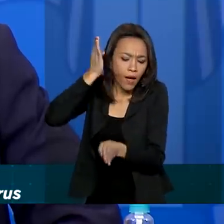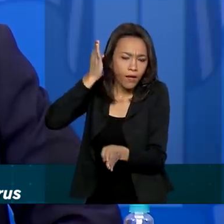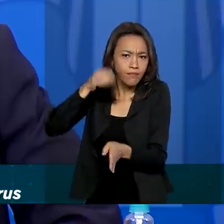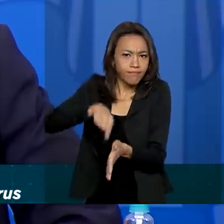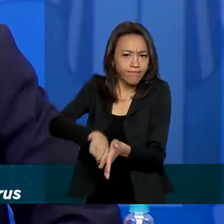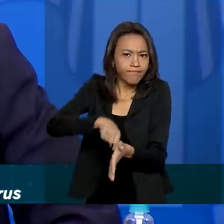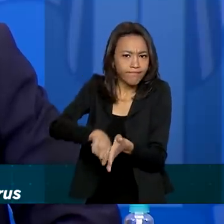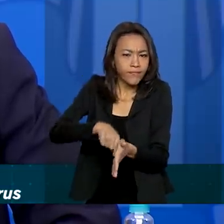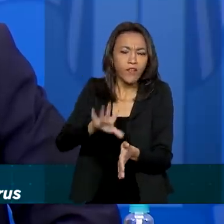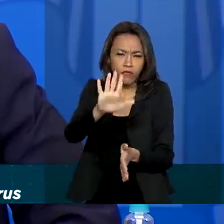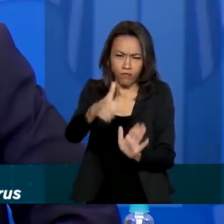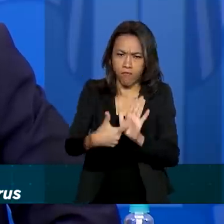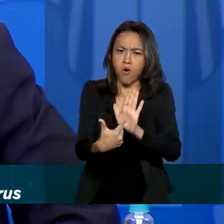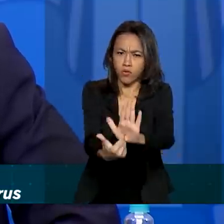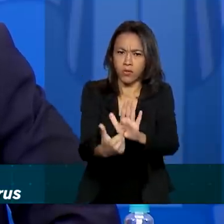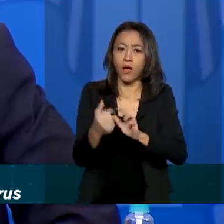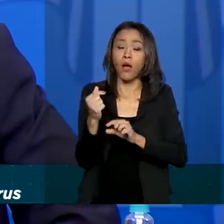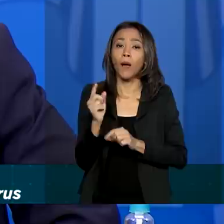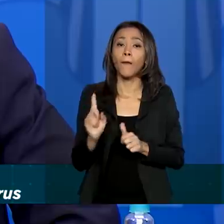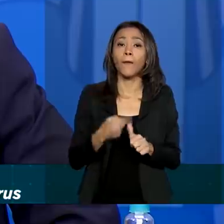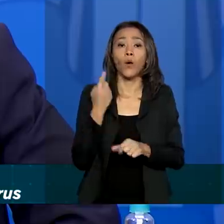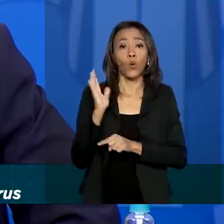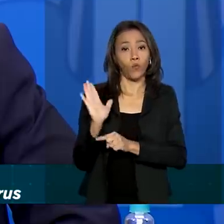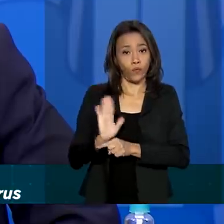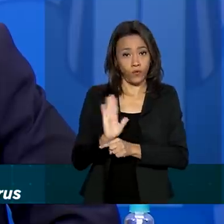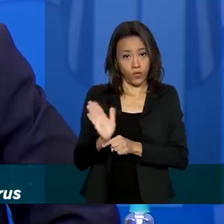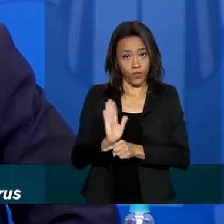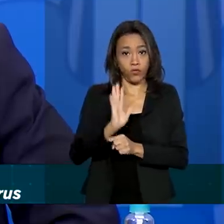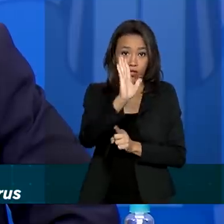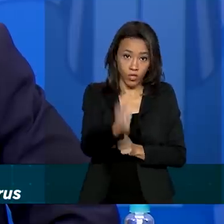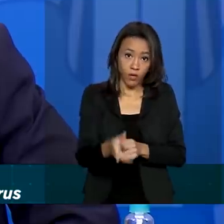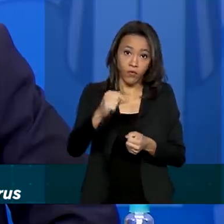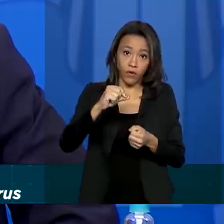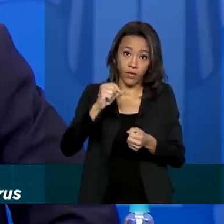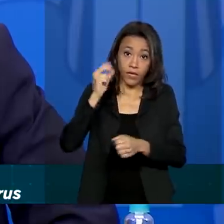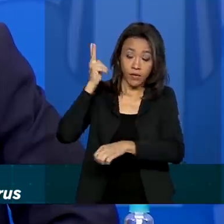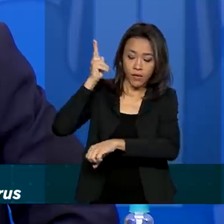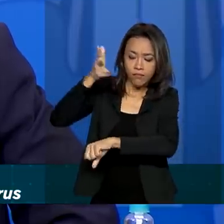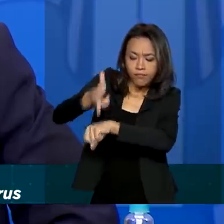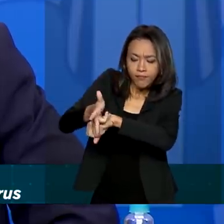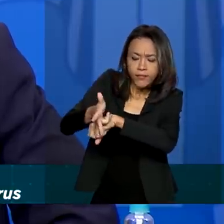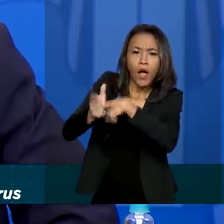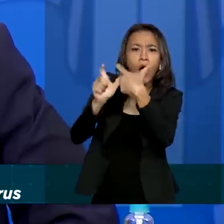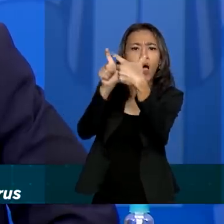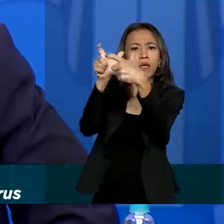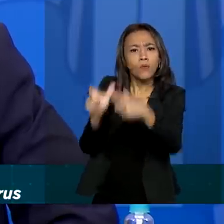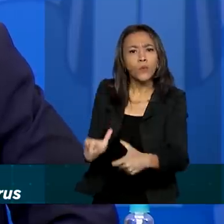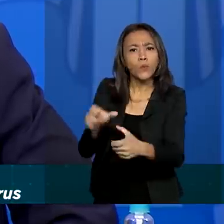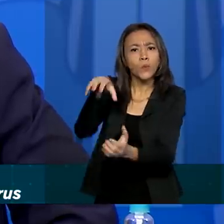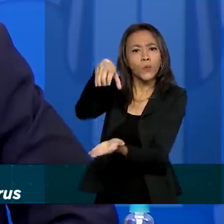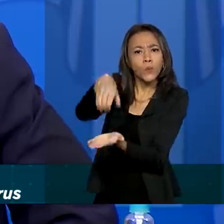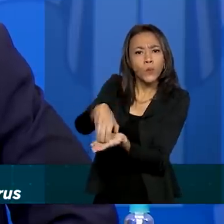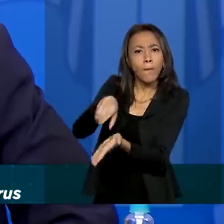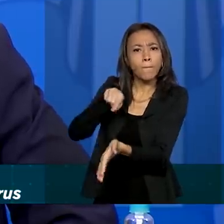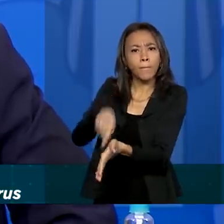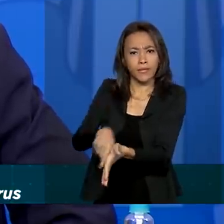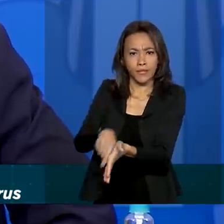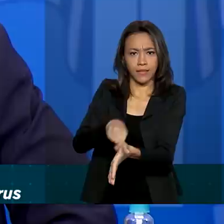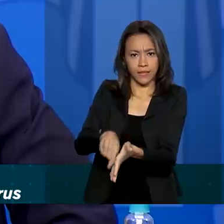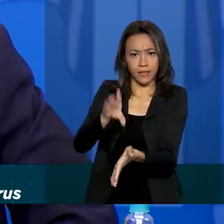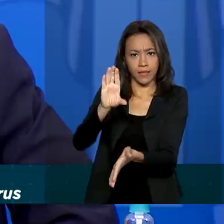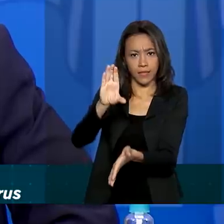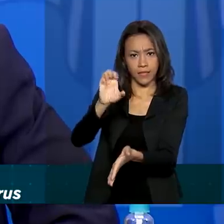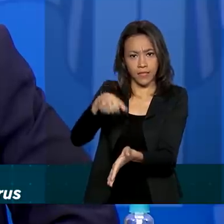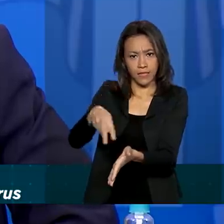um vídeo que foi gravado em um dos nossos centros de pesquisas, o Centro Nacional de Pesquisas